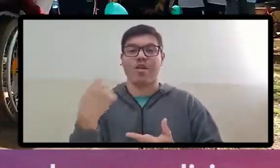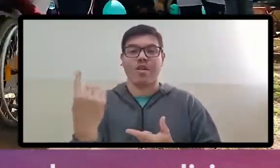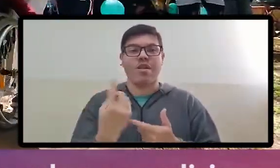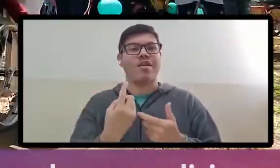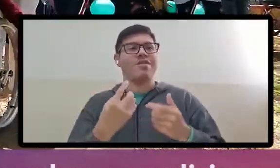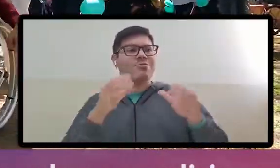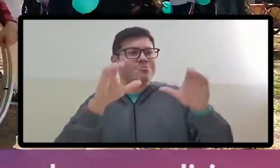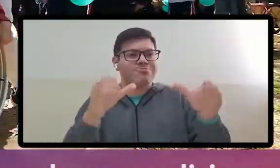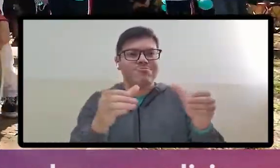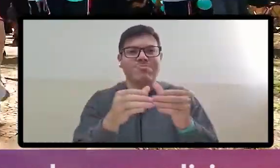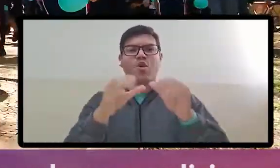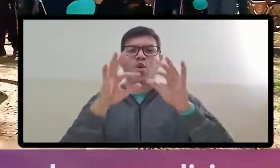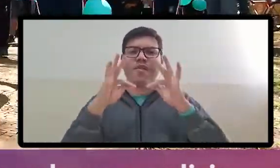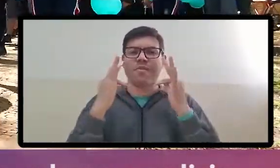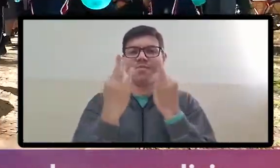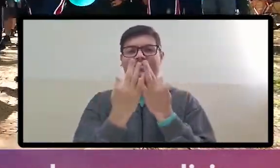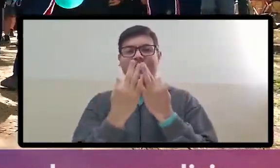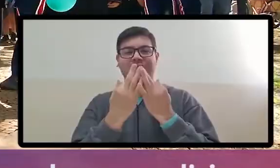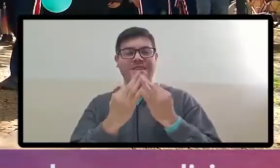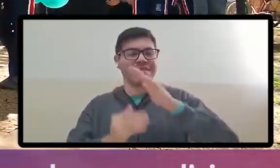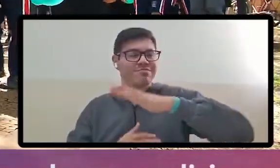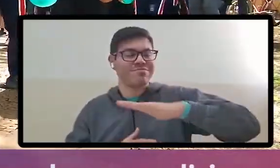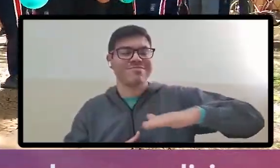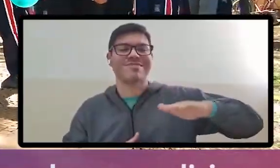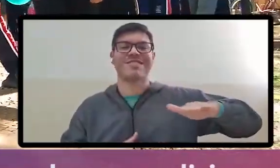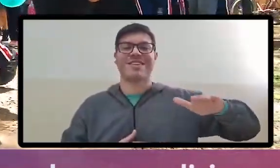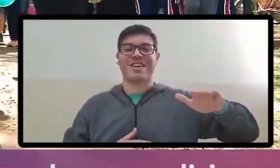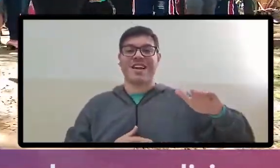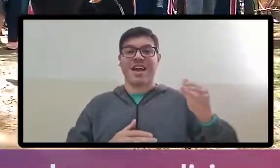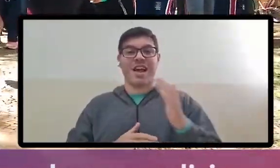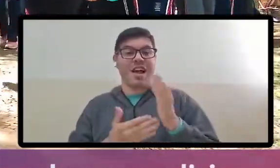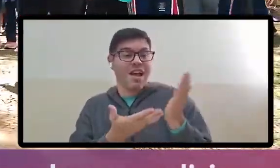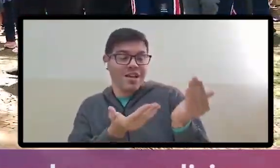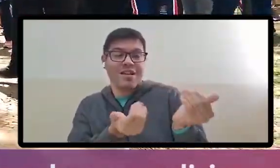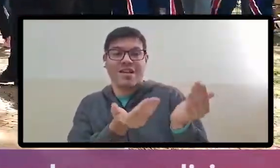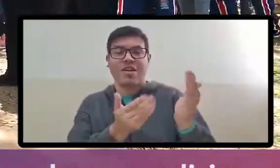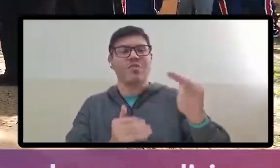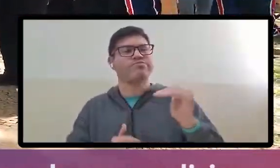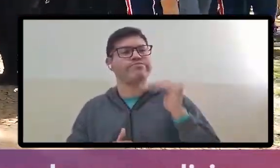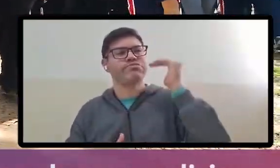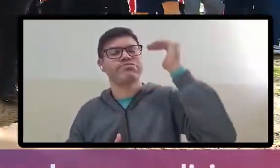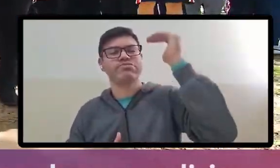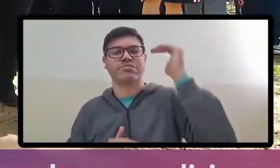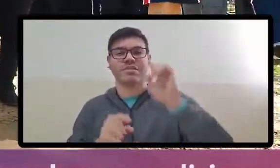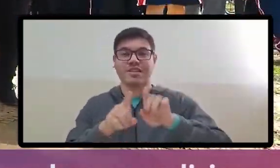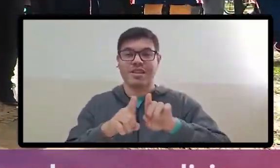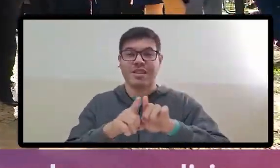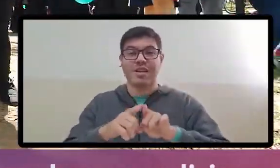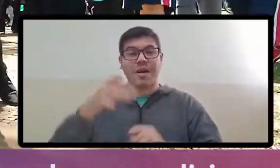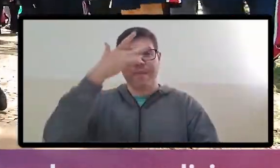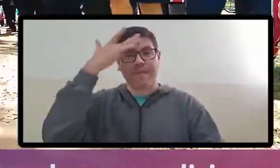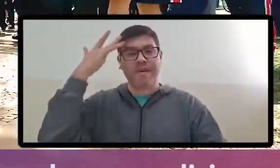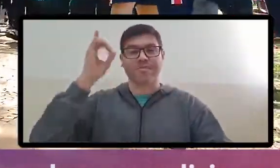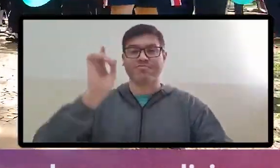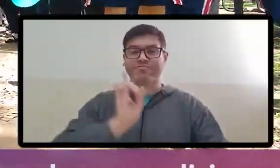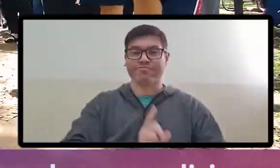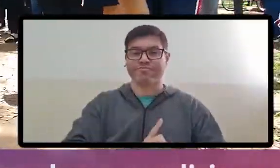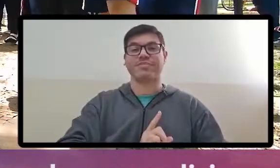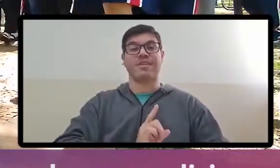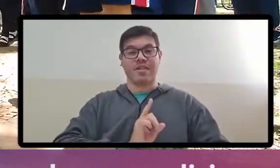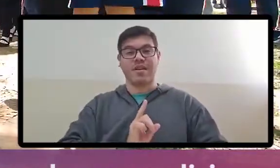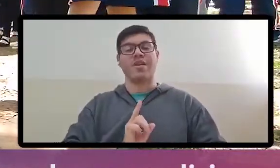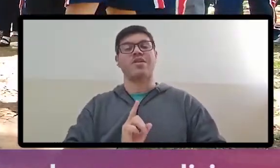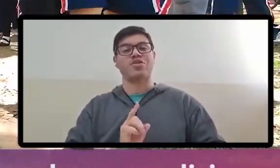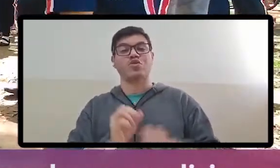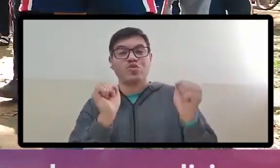onde estão reunidos os pais, as crianças, os adolescentes, adultos, com pessoas com deficiências,